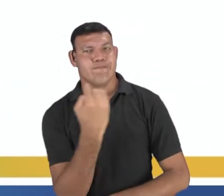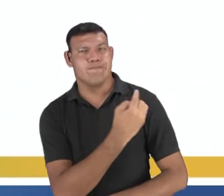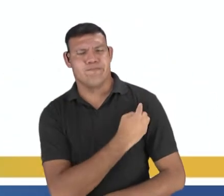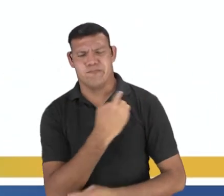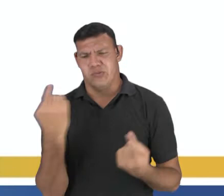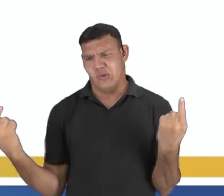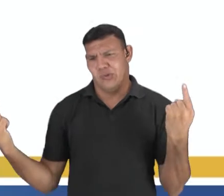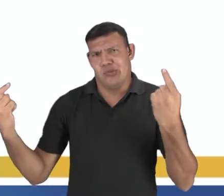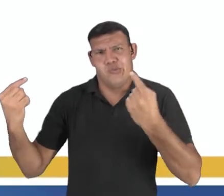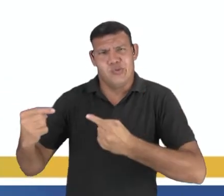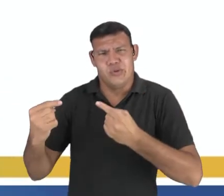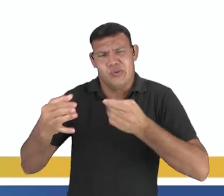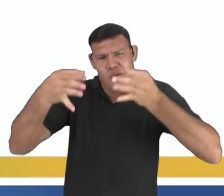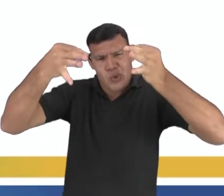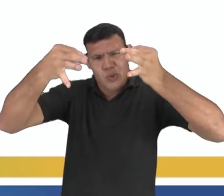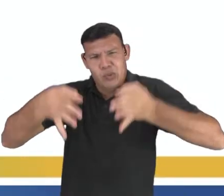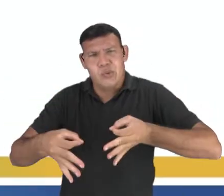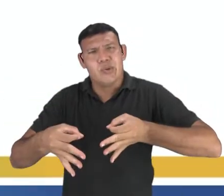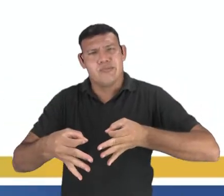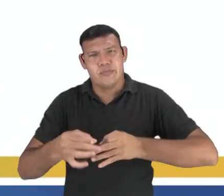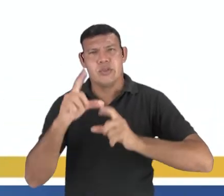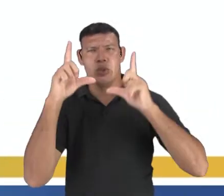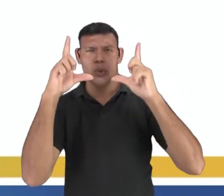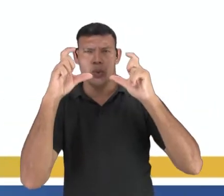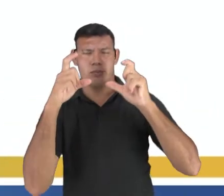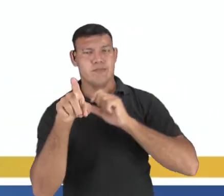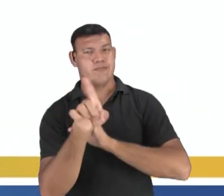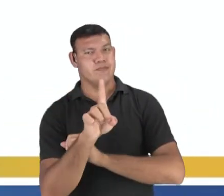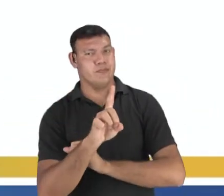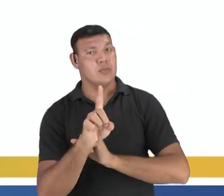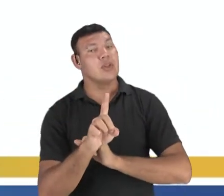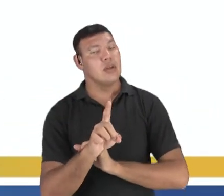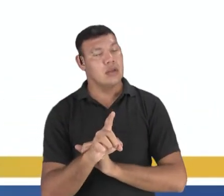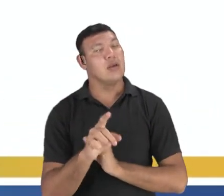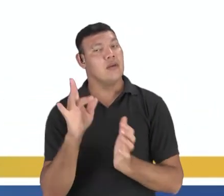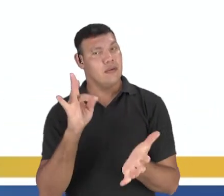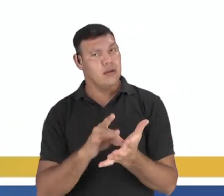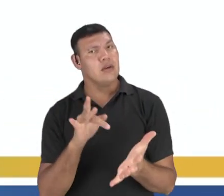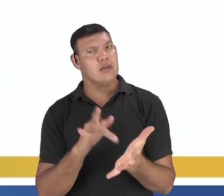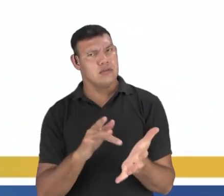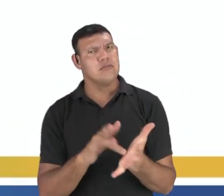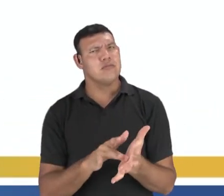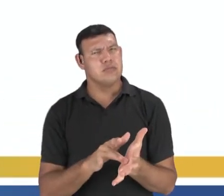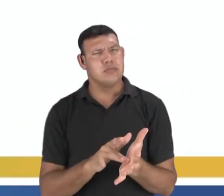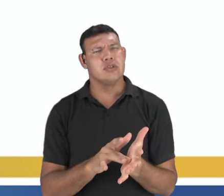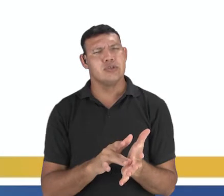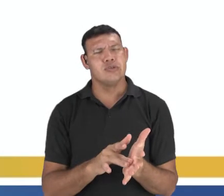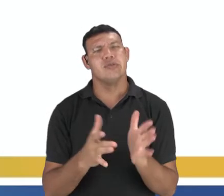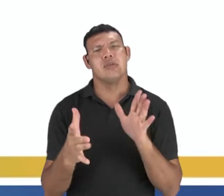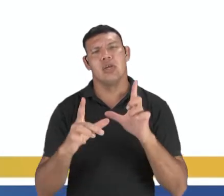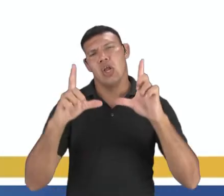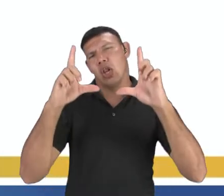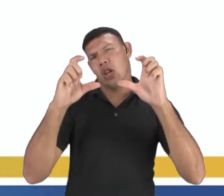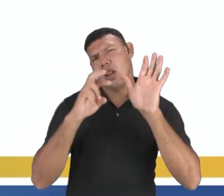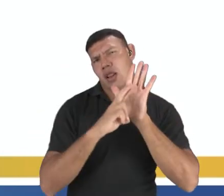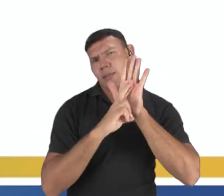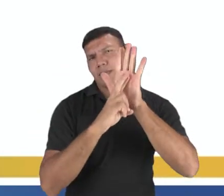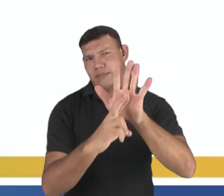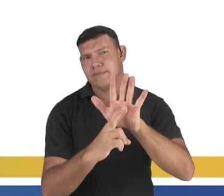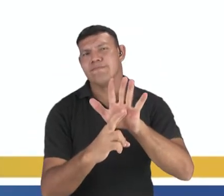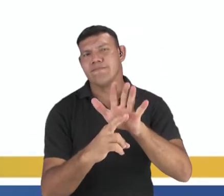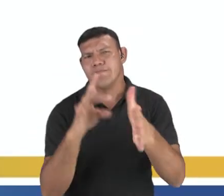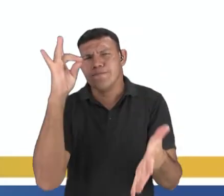Nós não vamos disputar com a perfeição da máquina. Na verdade, ela fazer esse trabalho de